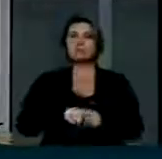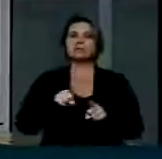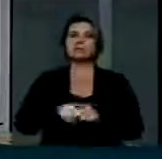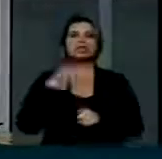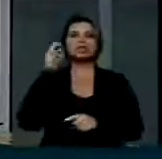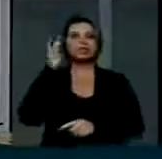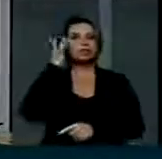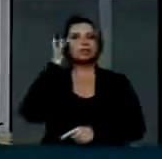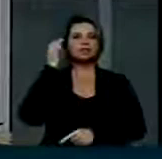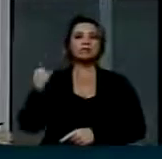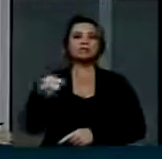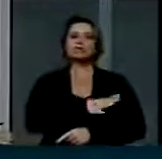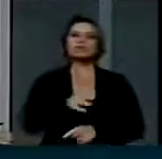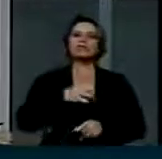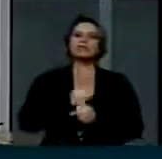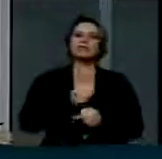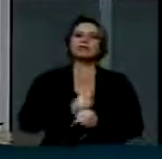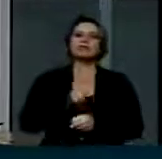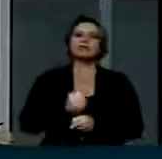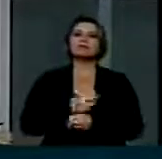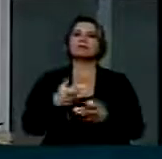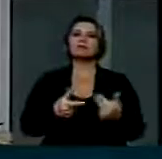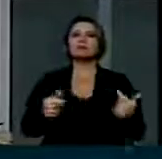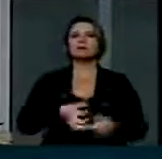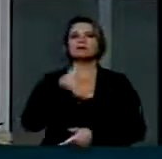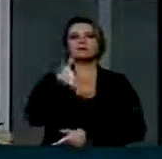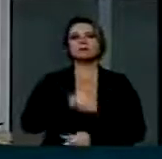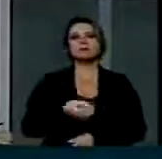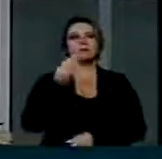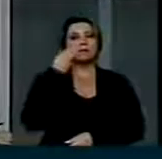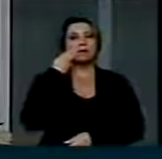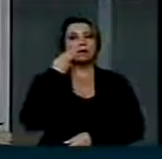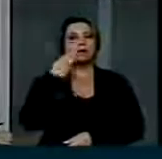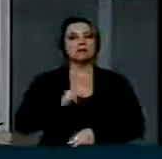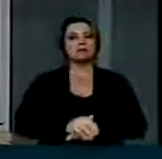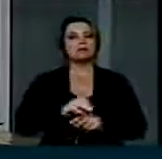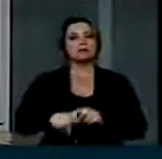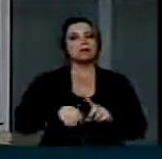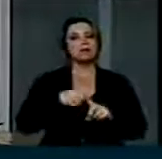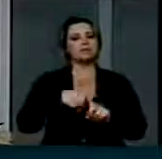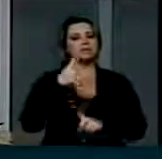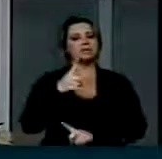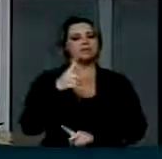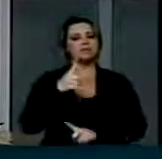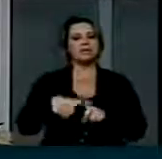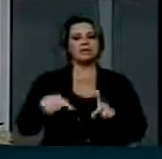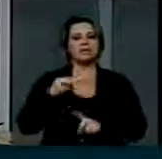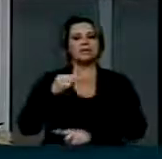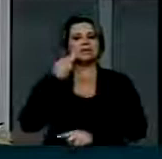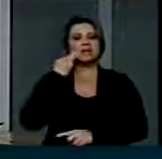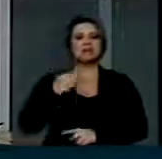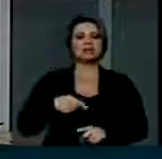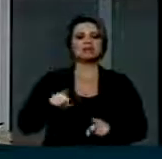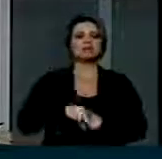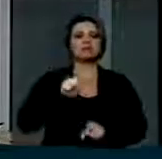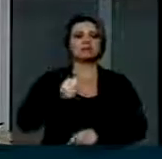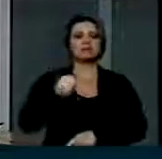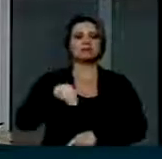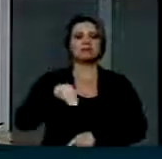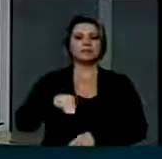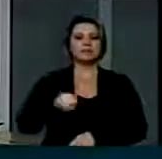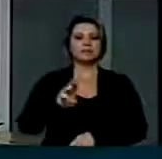modernizado com investimento de 6 milhões, mais meio milhão da unidade do SAMU,